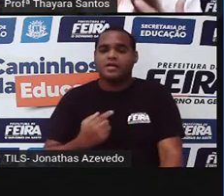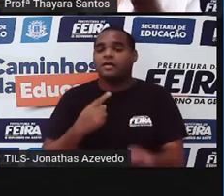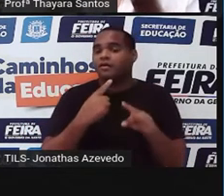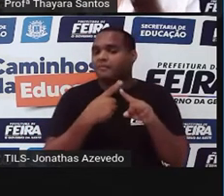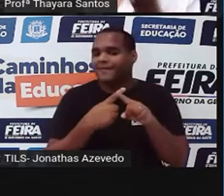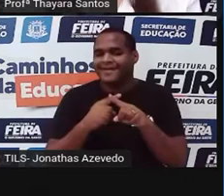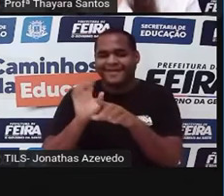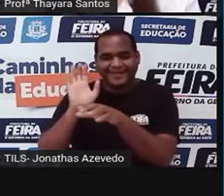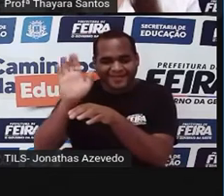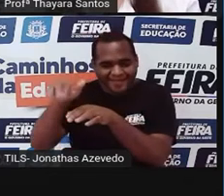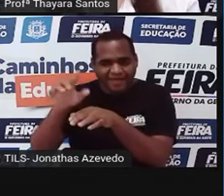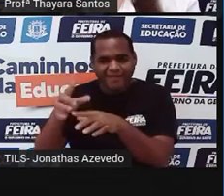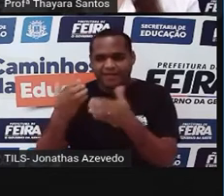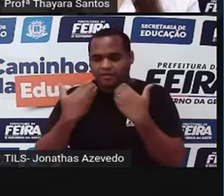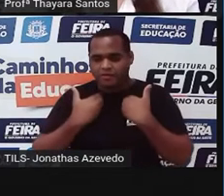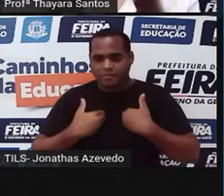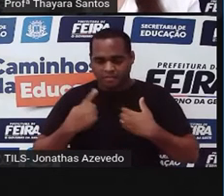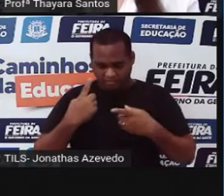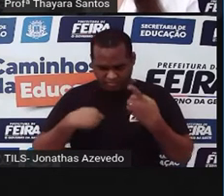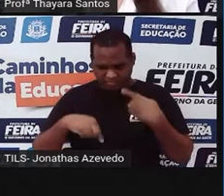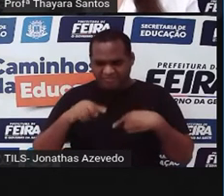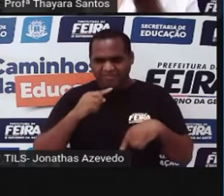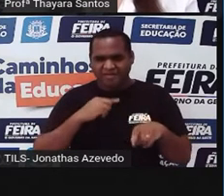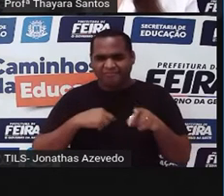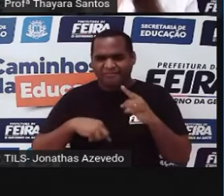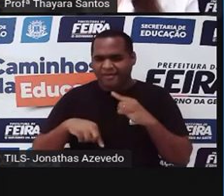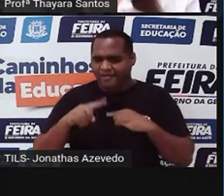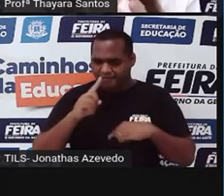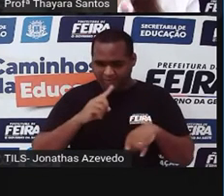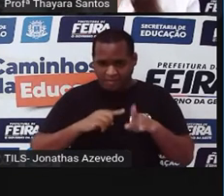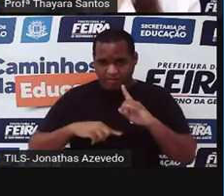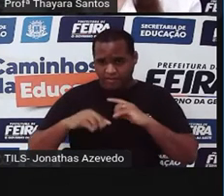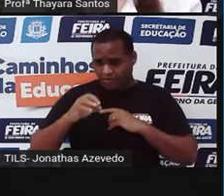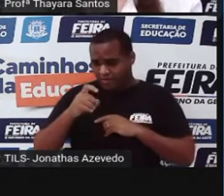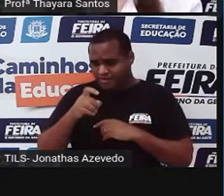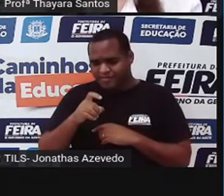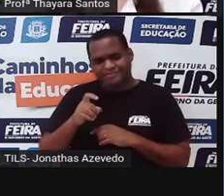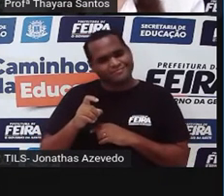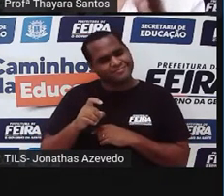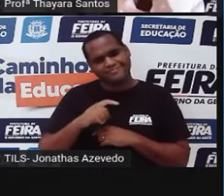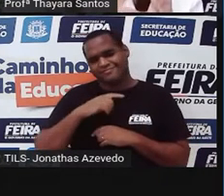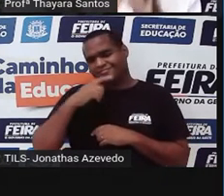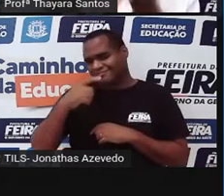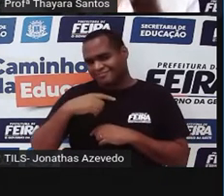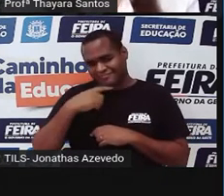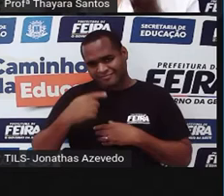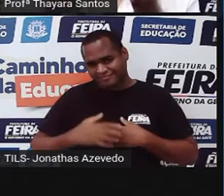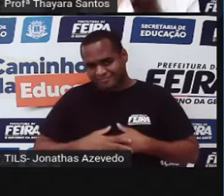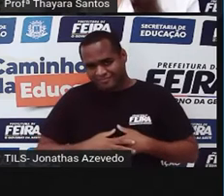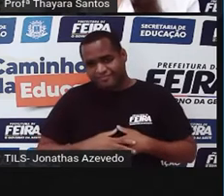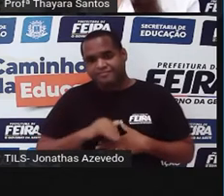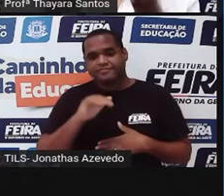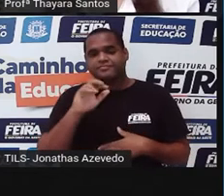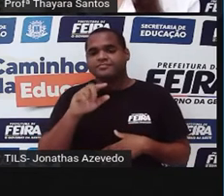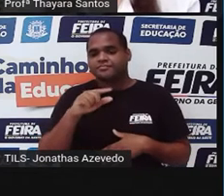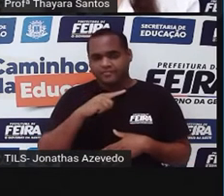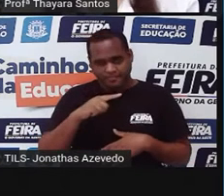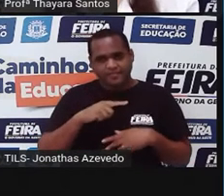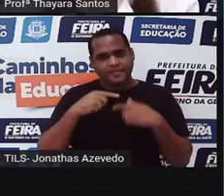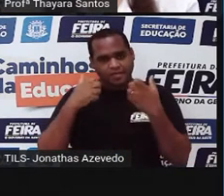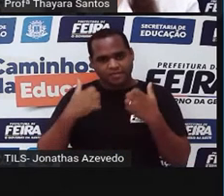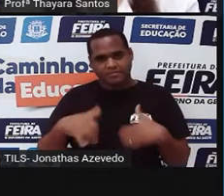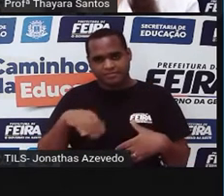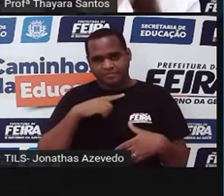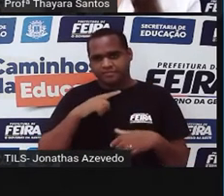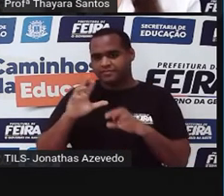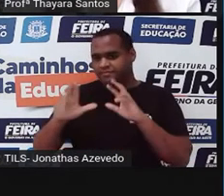as hemácias dela não funcionam direito no transporte desse oxigênio. E além disso, essas hemácias com essa forma